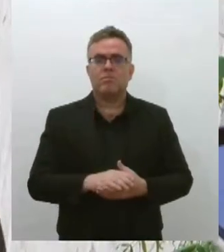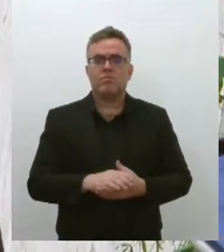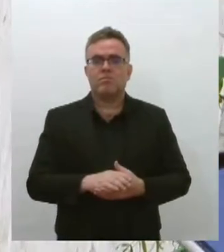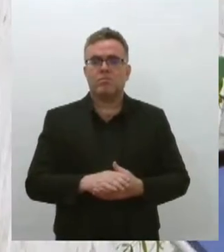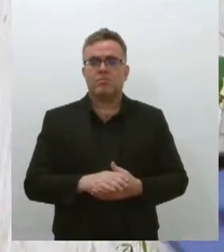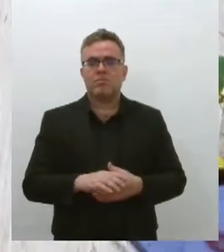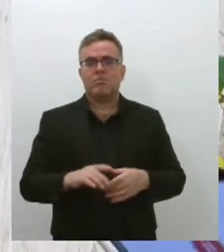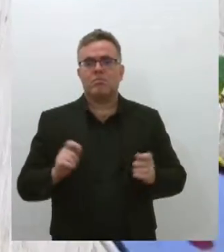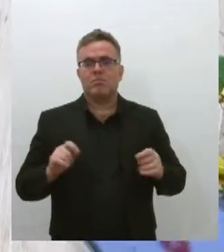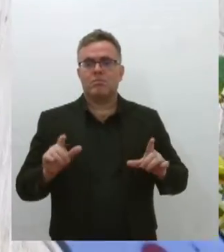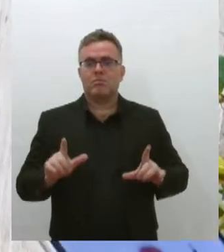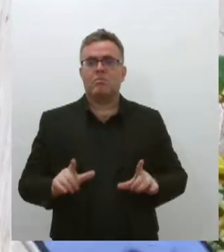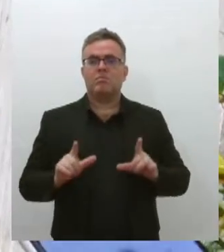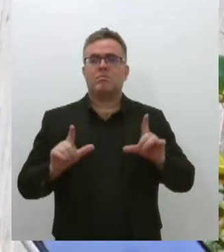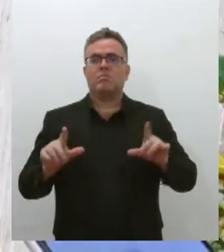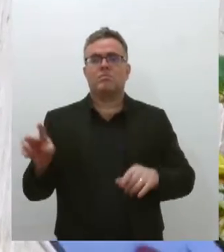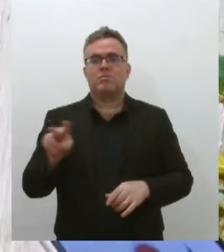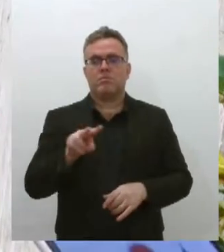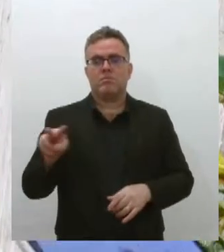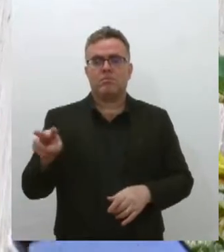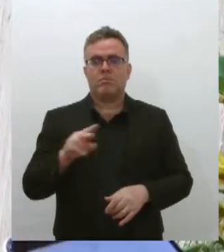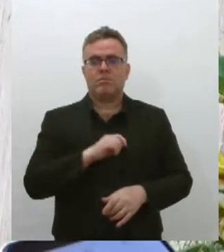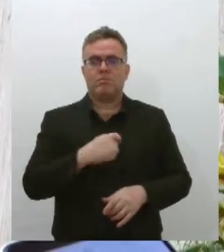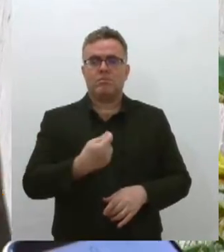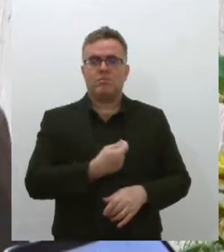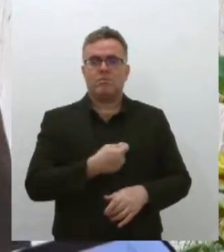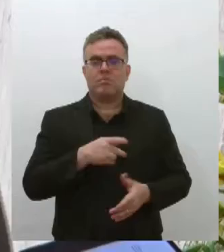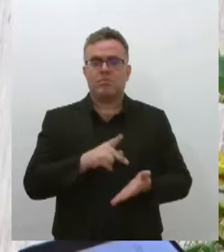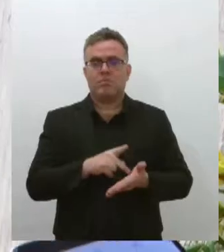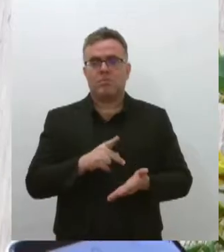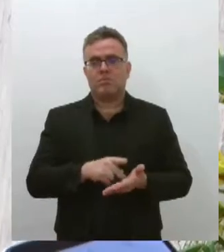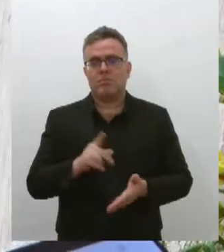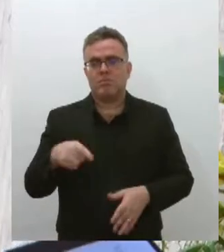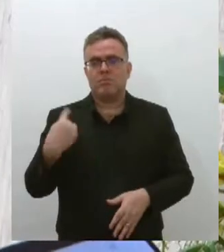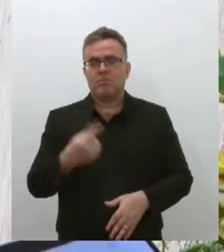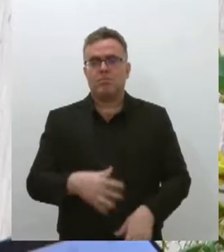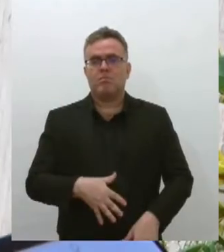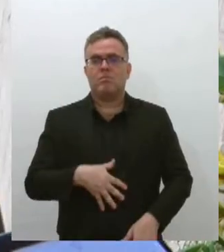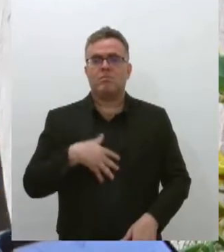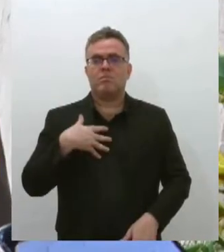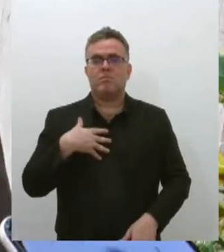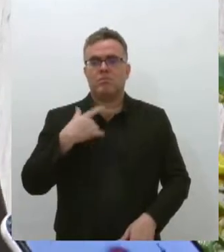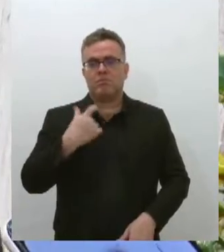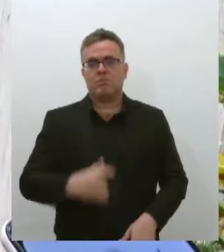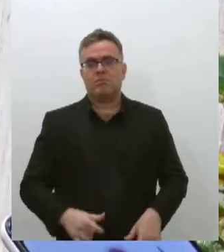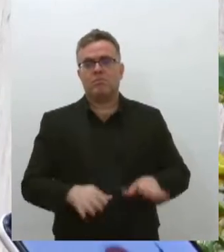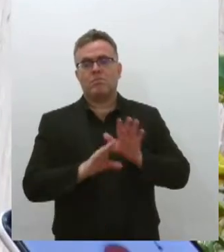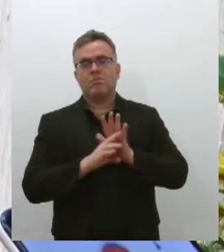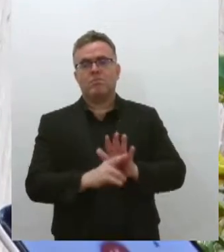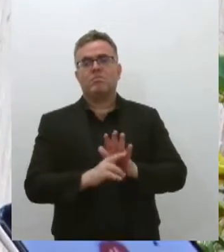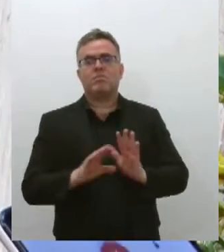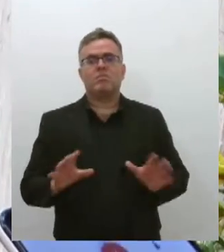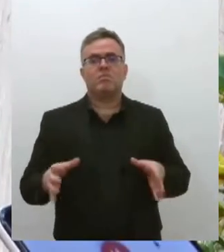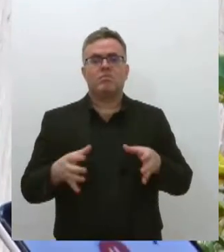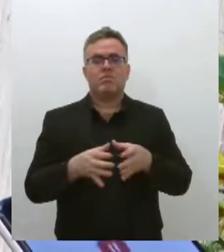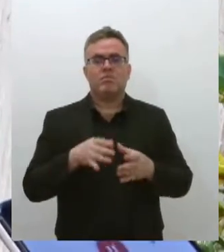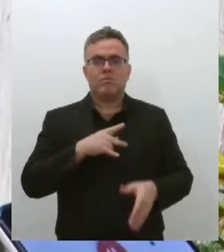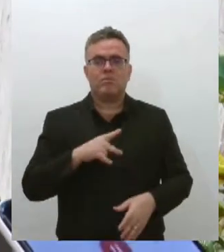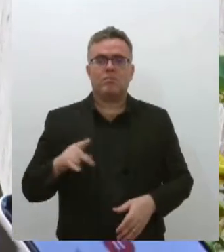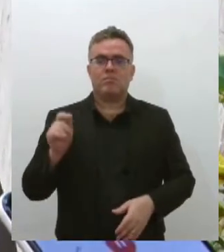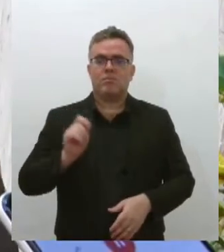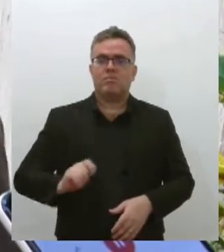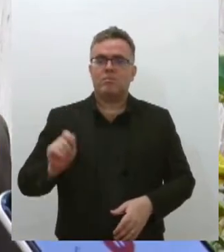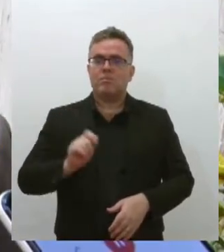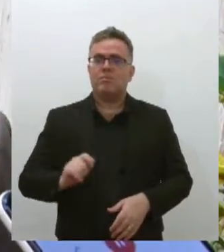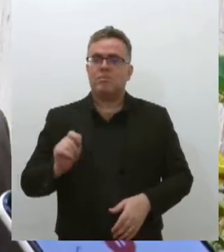cidadão entregue ao delegado é um afago no nosso coração. Eu, como representante da classe, presidente da Associação dos Delegados de Polícia,